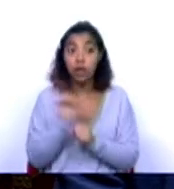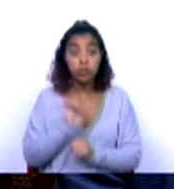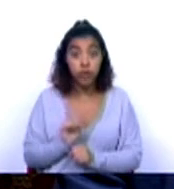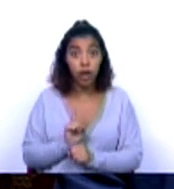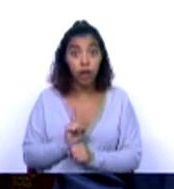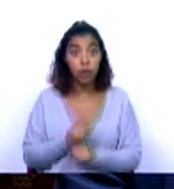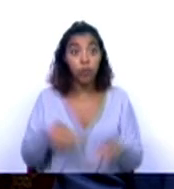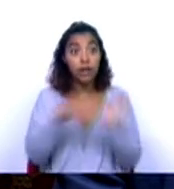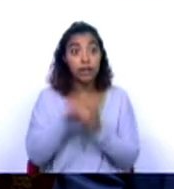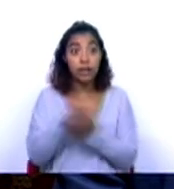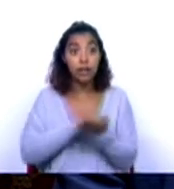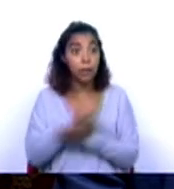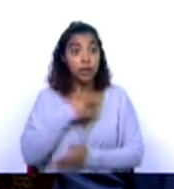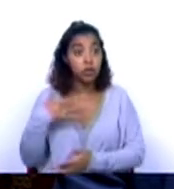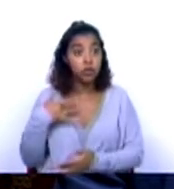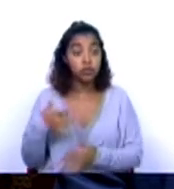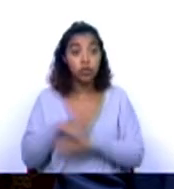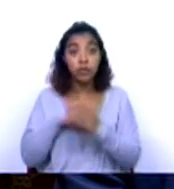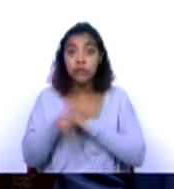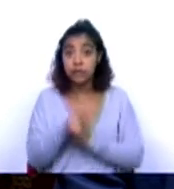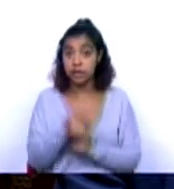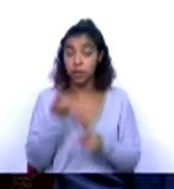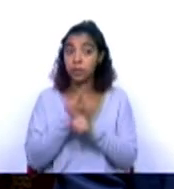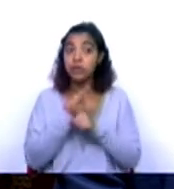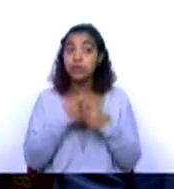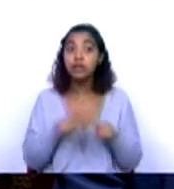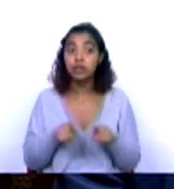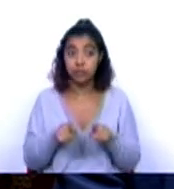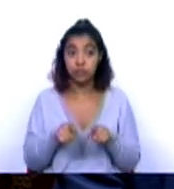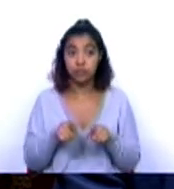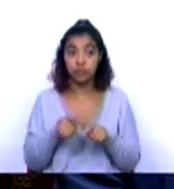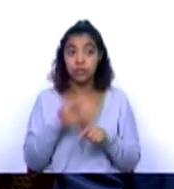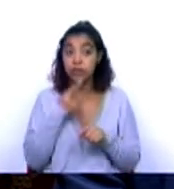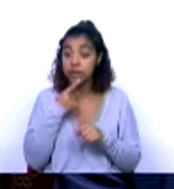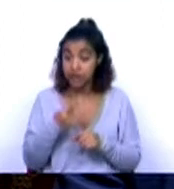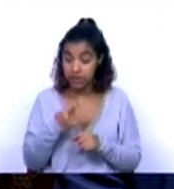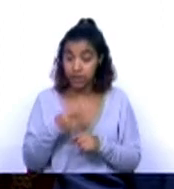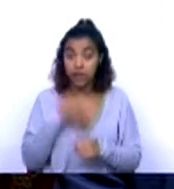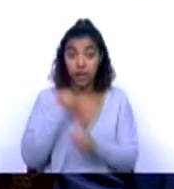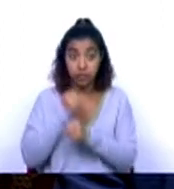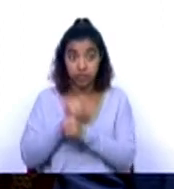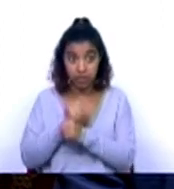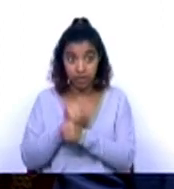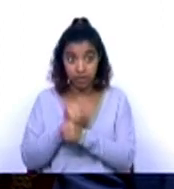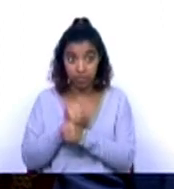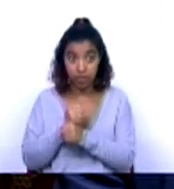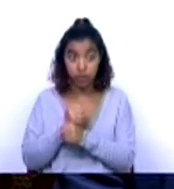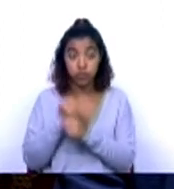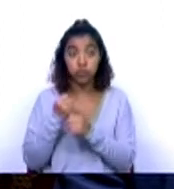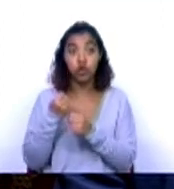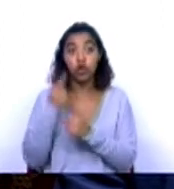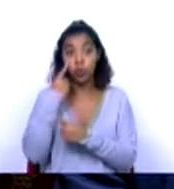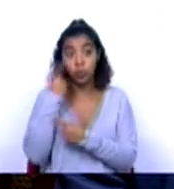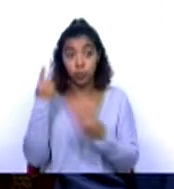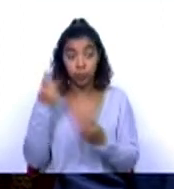Bases da Saúde decidiu fazer. Decidiu fazer uma coisa diferente. Decidiu escolher a dedicação plena com o mecanismo pelo qual os